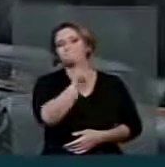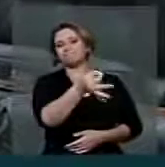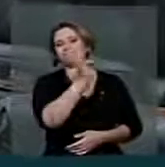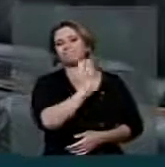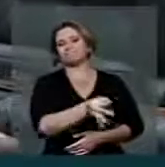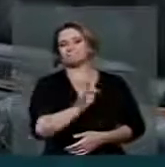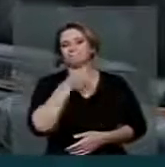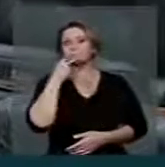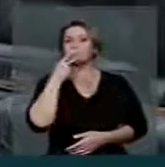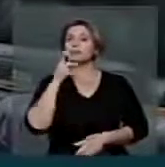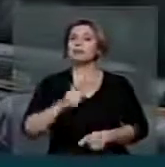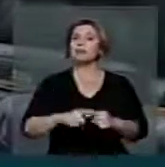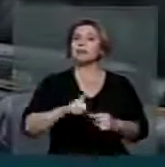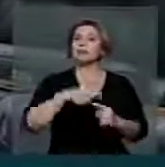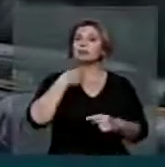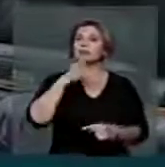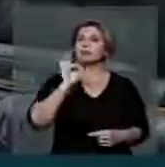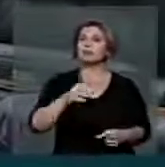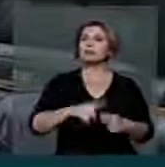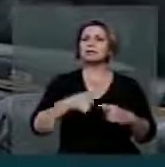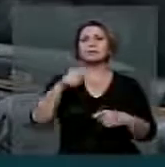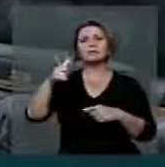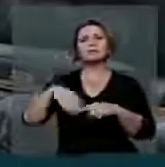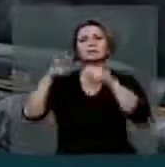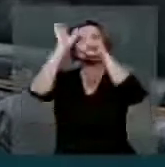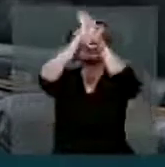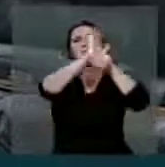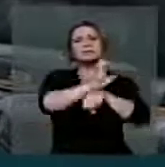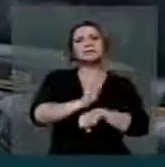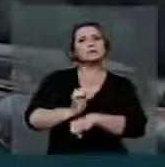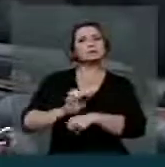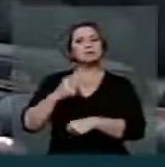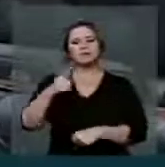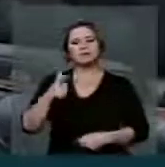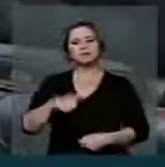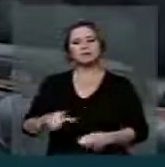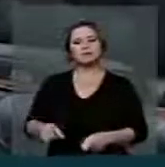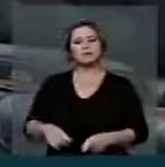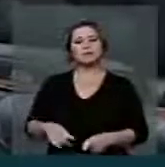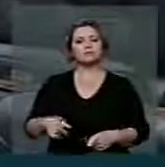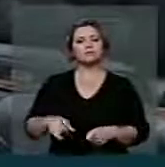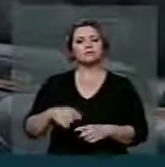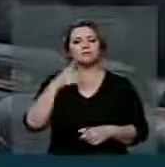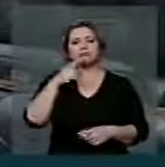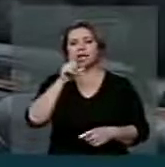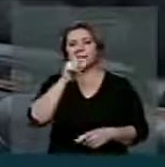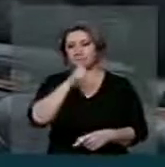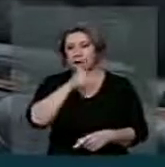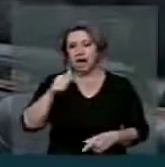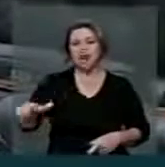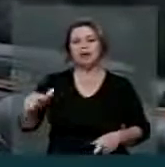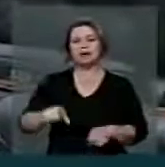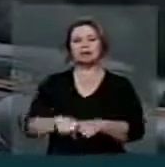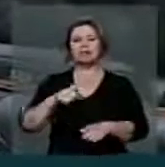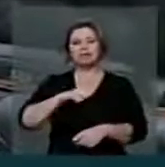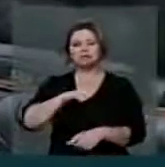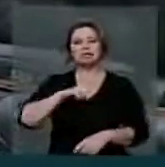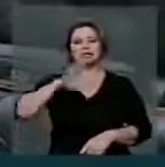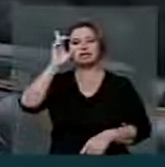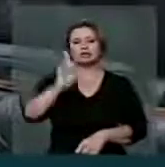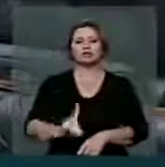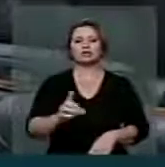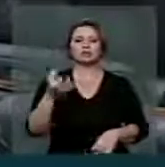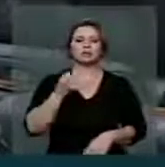toda razão. E se faz justiça aos outros estados, é interessante, deputado Jorge Buera, é interessante